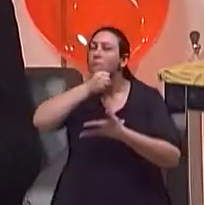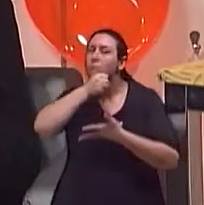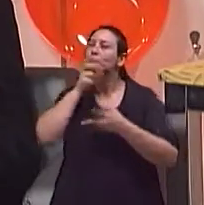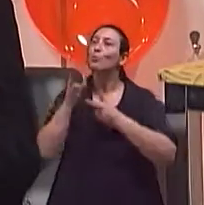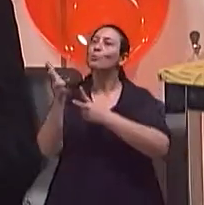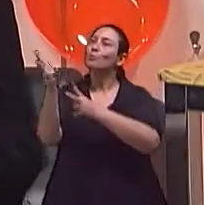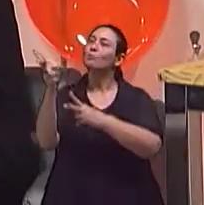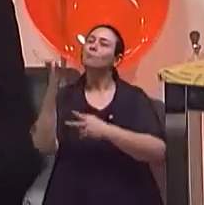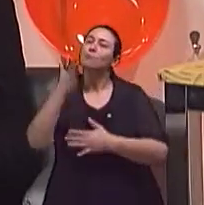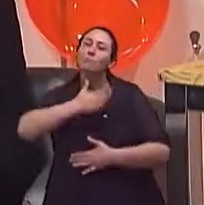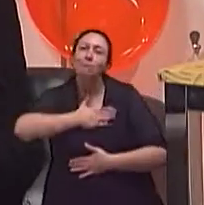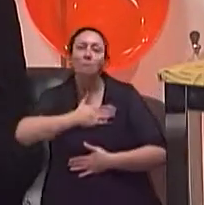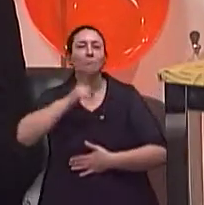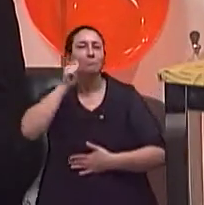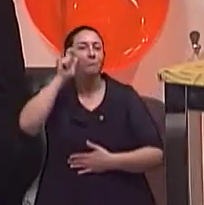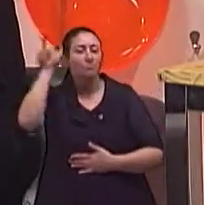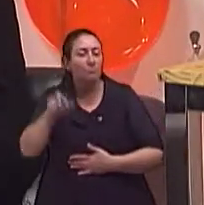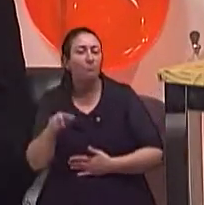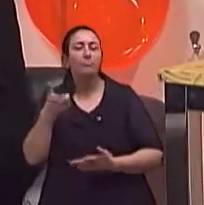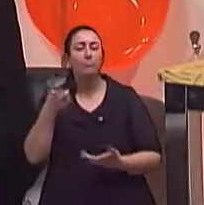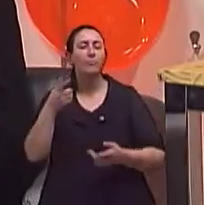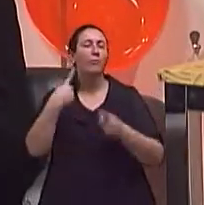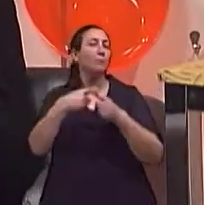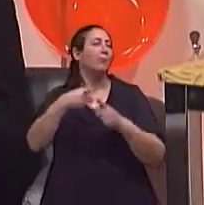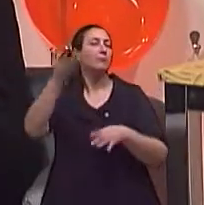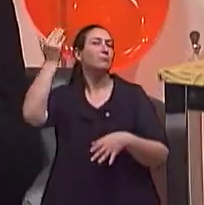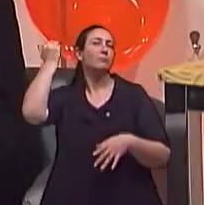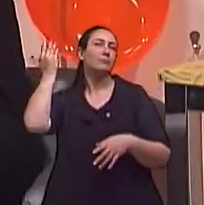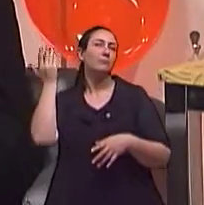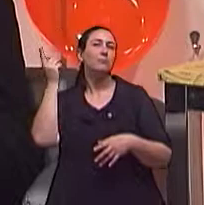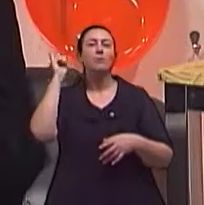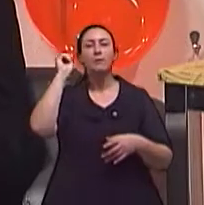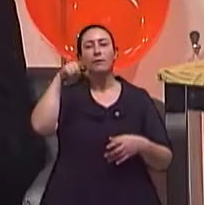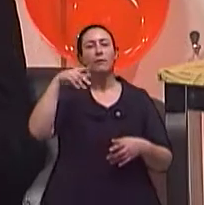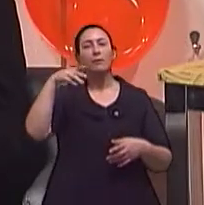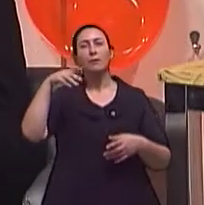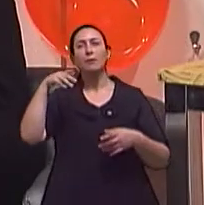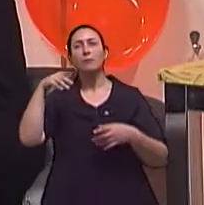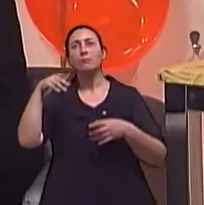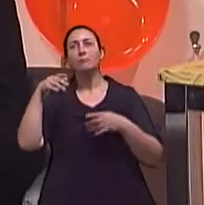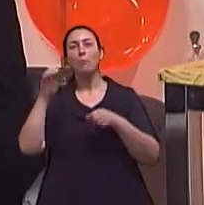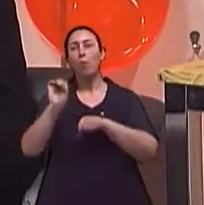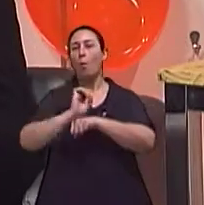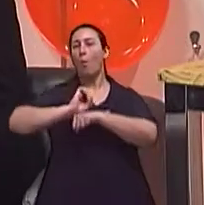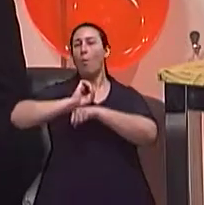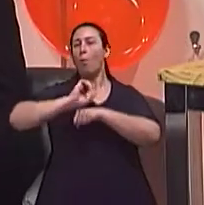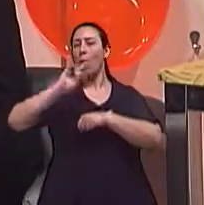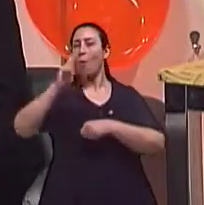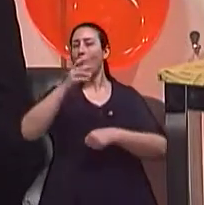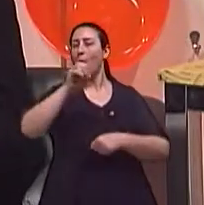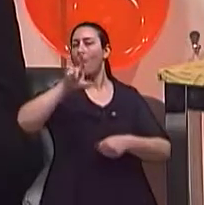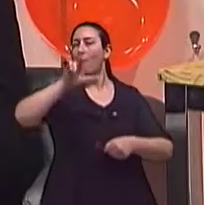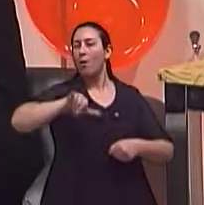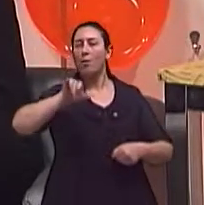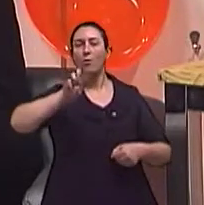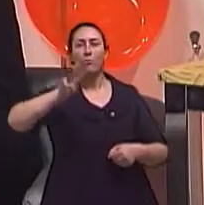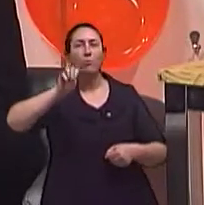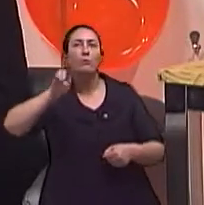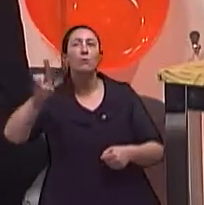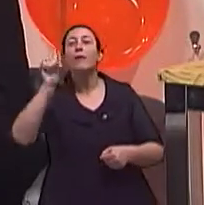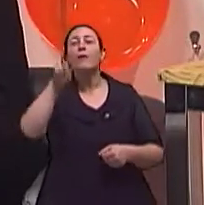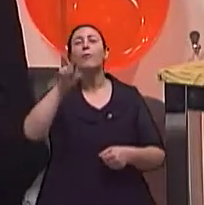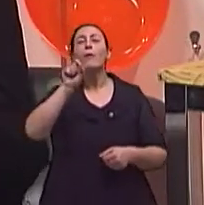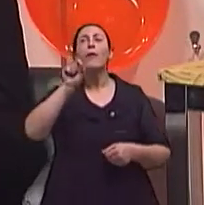daquele glamour também, daquela época de ouro, de Hollywood, eram tempos, assim, pós-guerra.